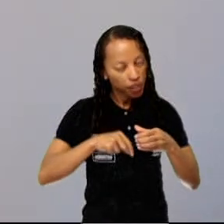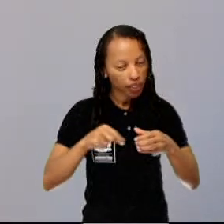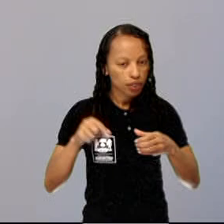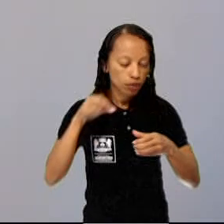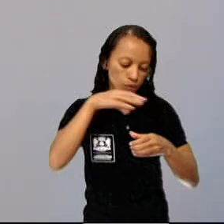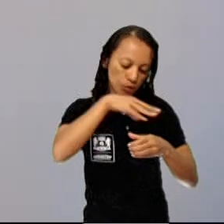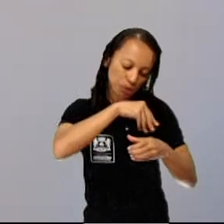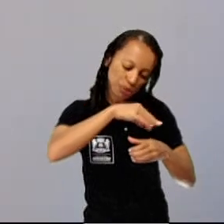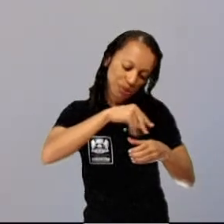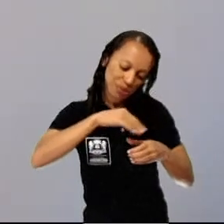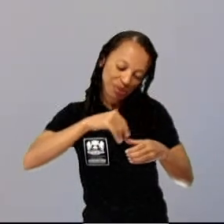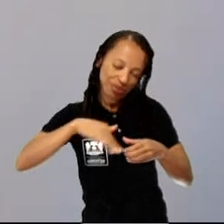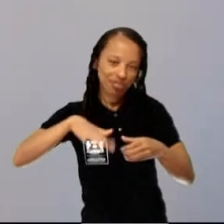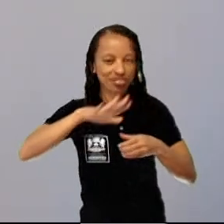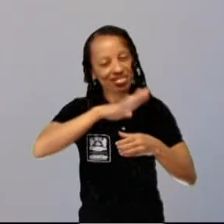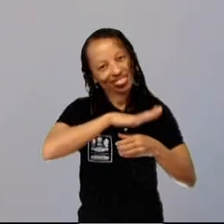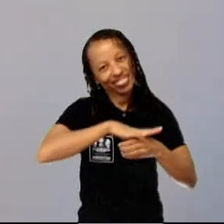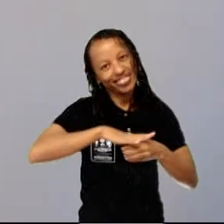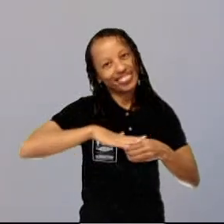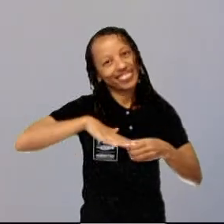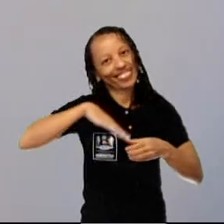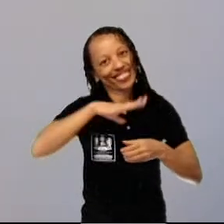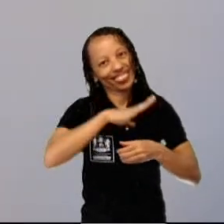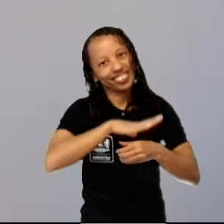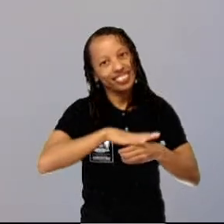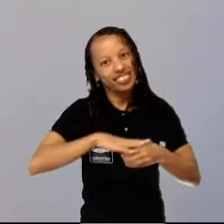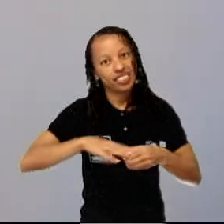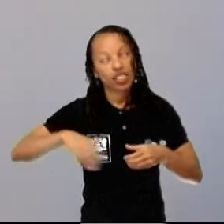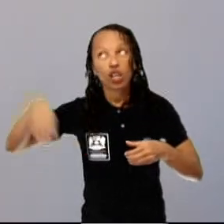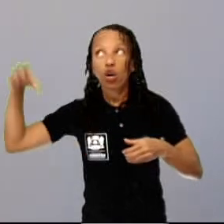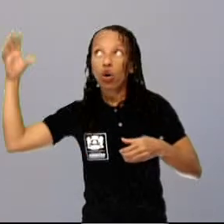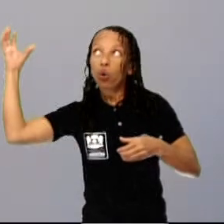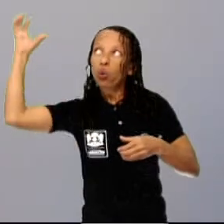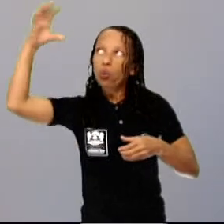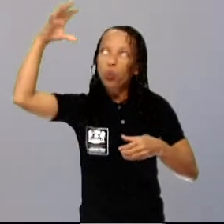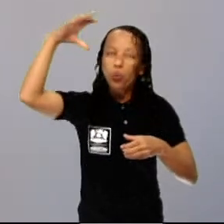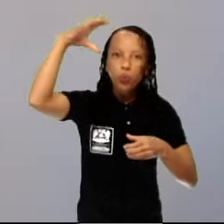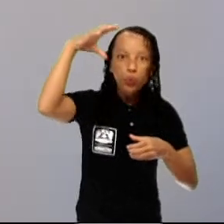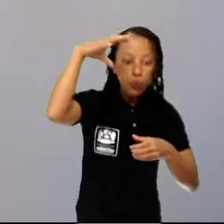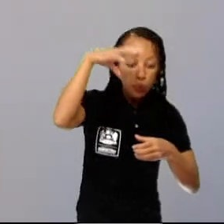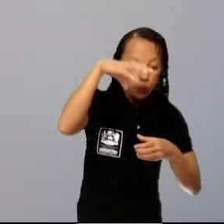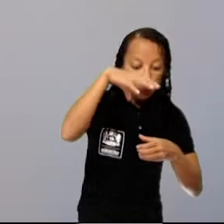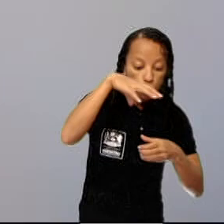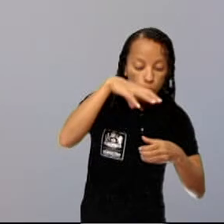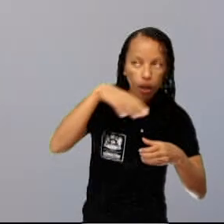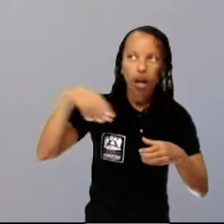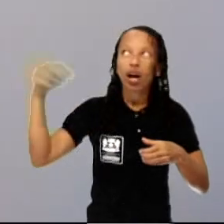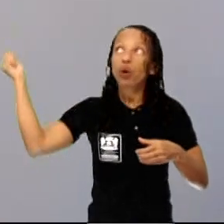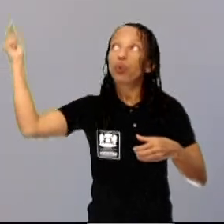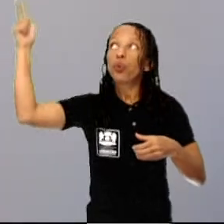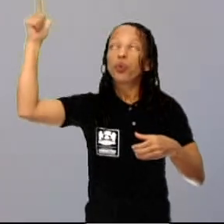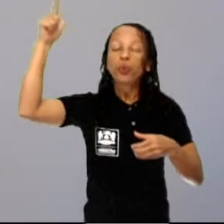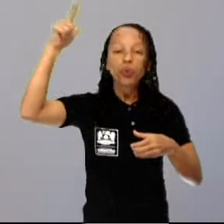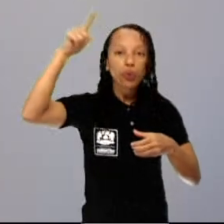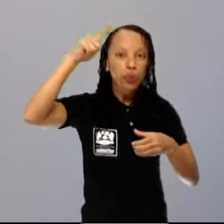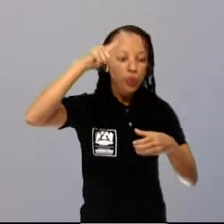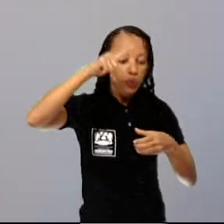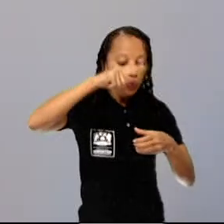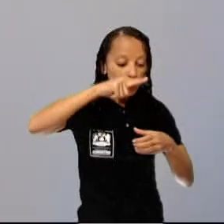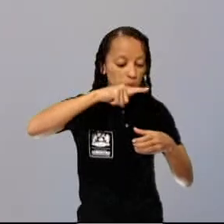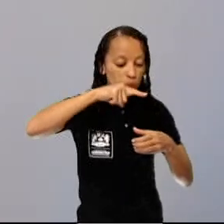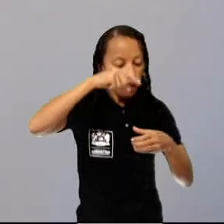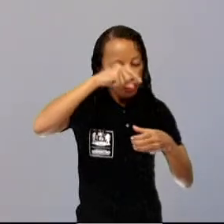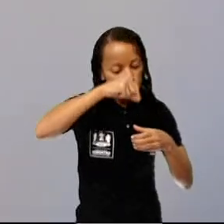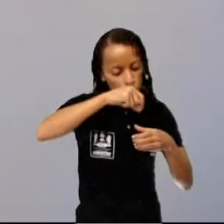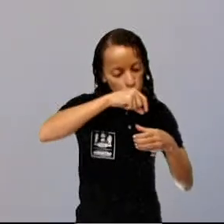cobri com minhas mãozinhas e veio a chuva e veio o sol. Minha